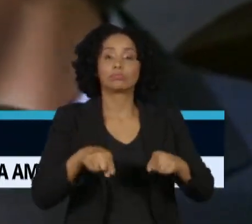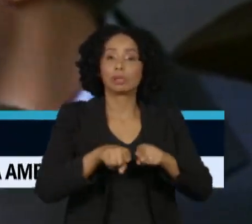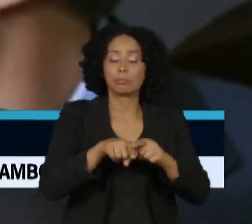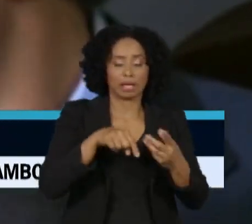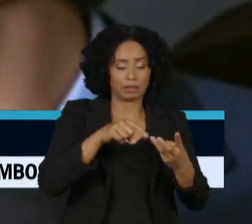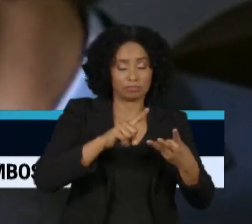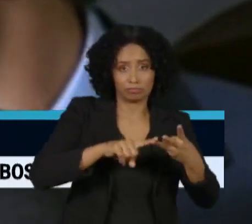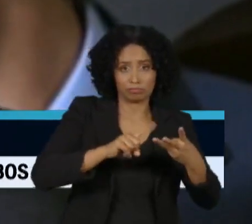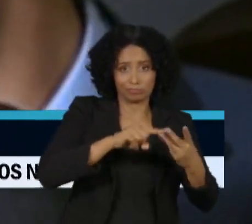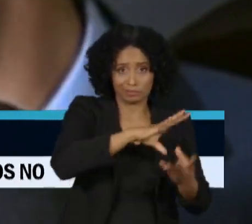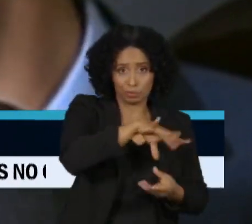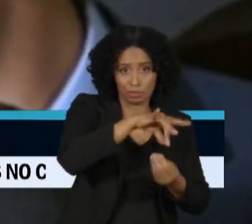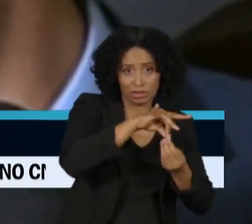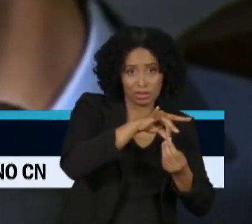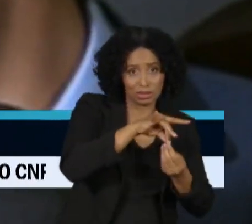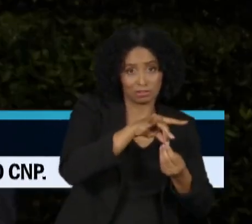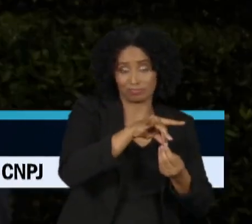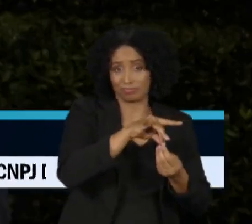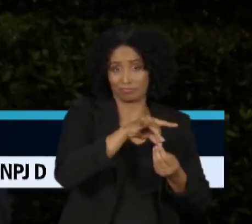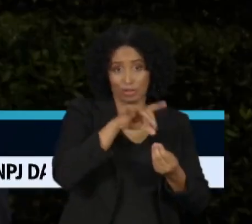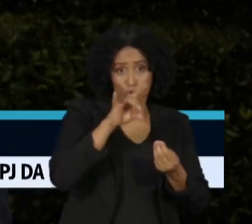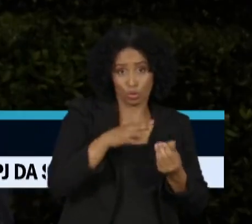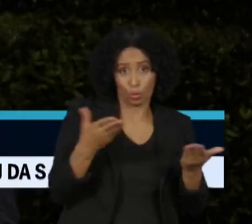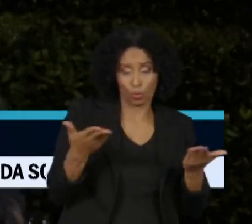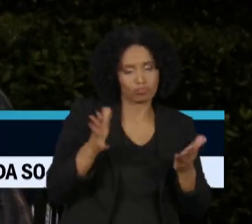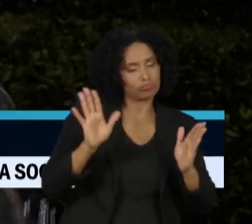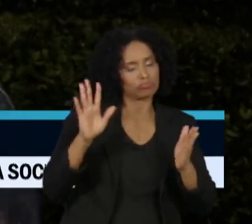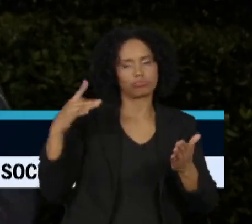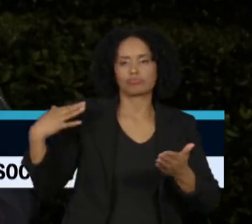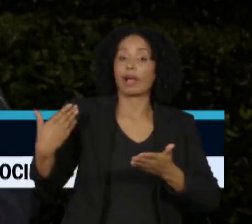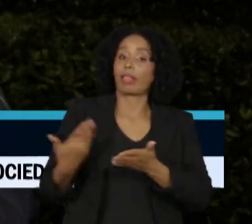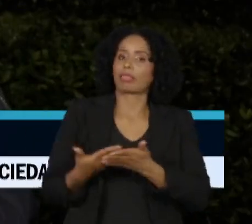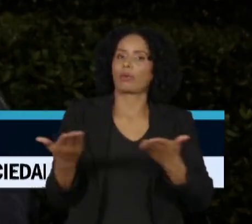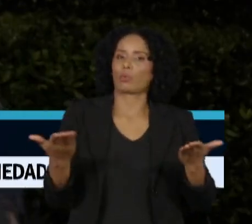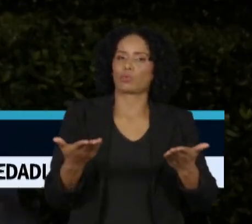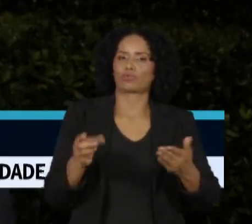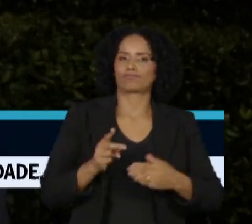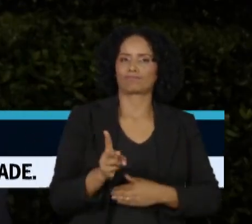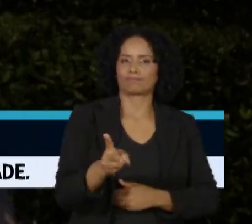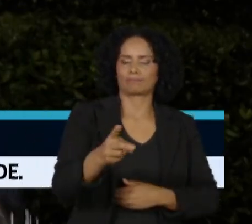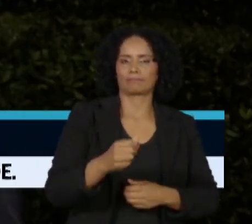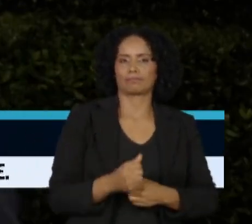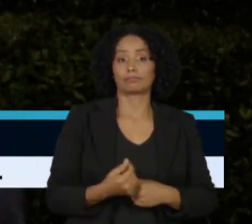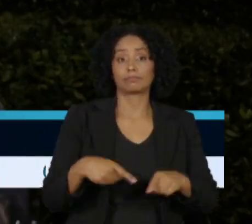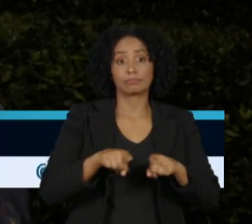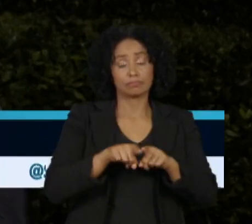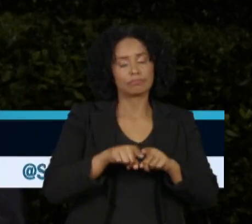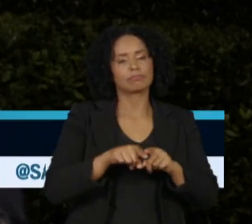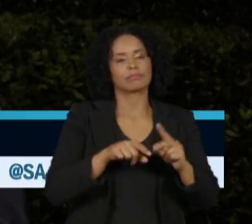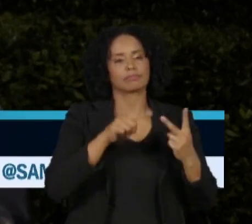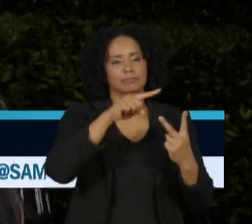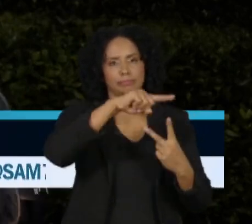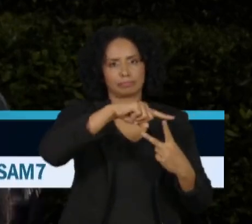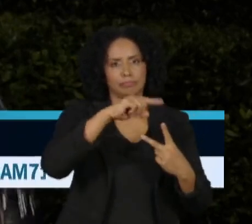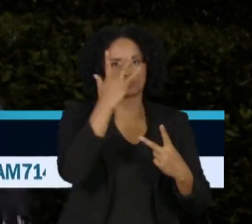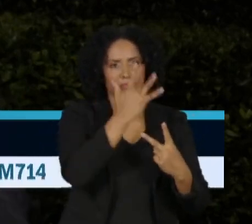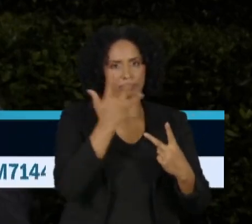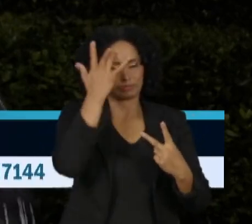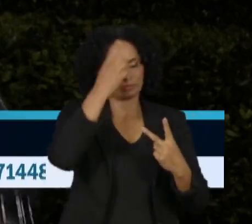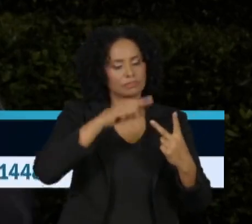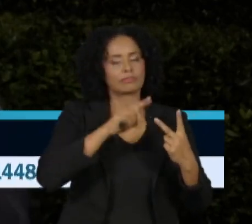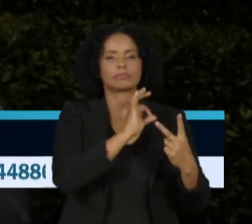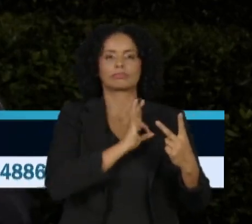democrática não é uma questão menor no mundo hoje. Nesta terça-feira, os ministros Fernando Haddad e Marina Silva participam de um painel focado